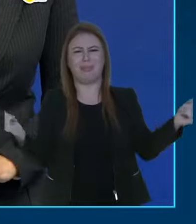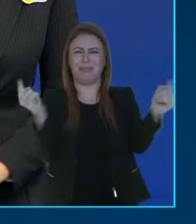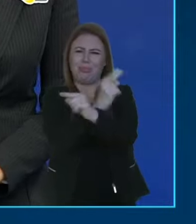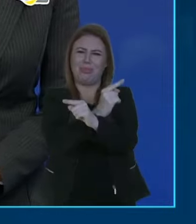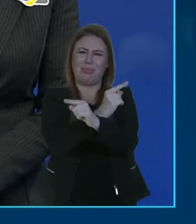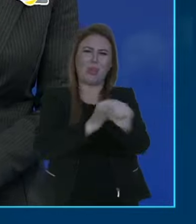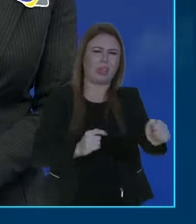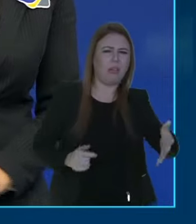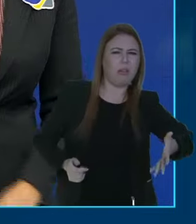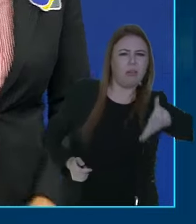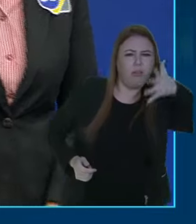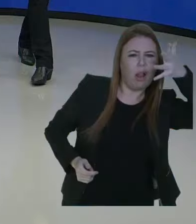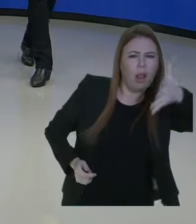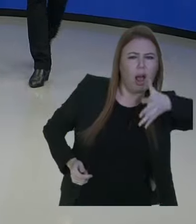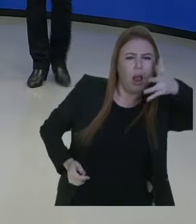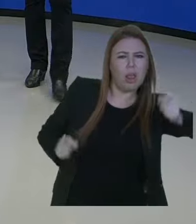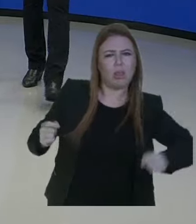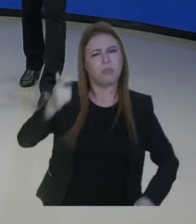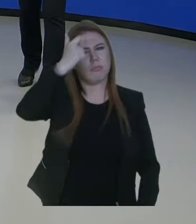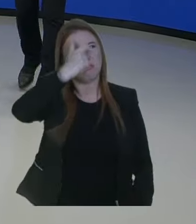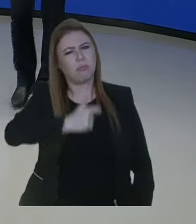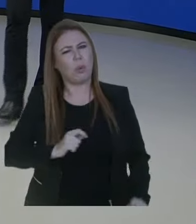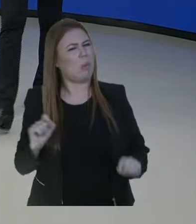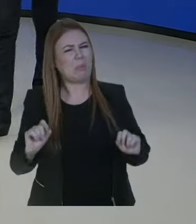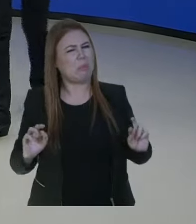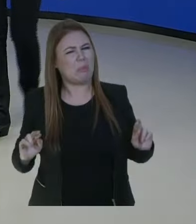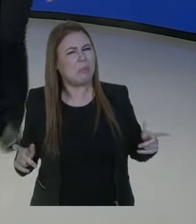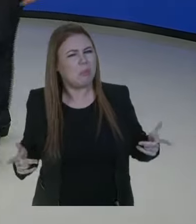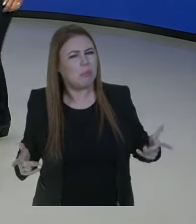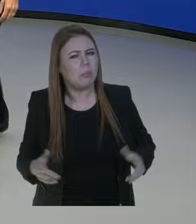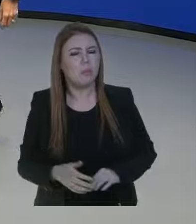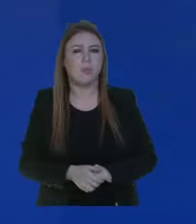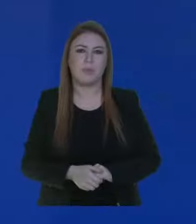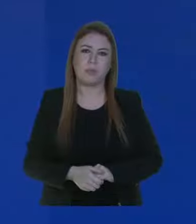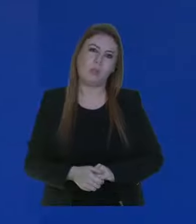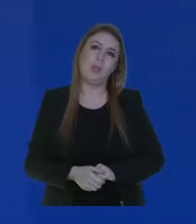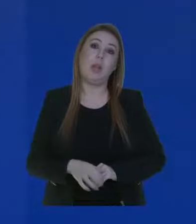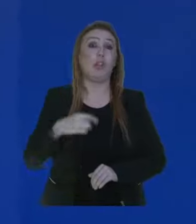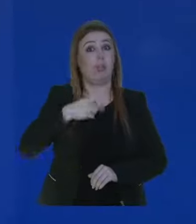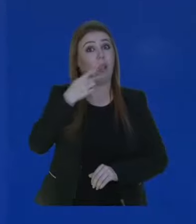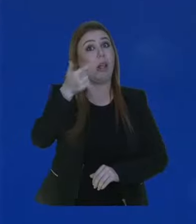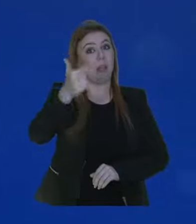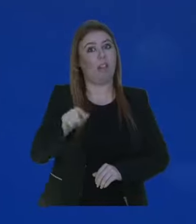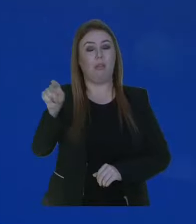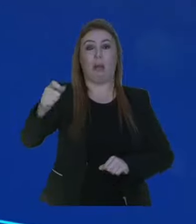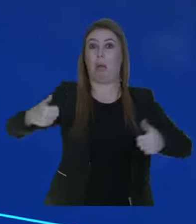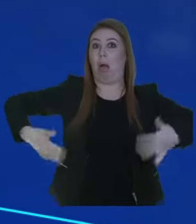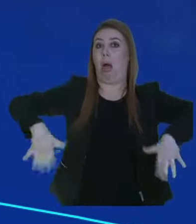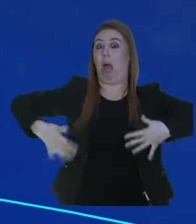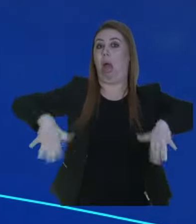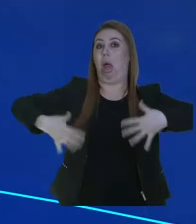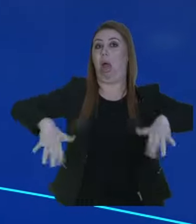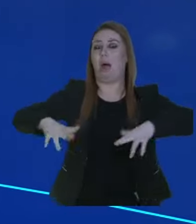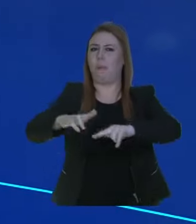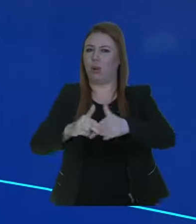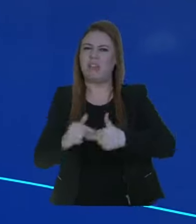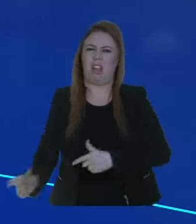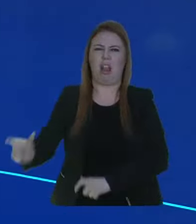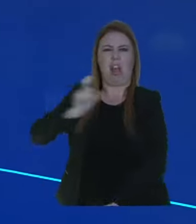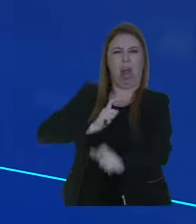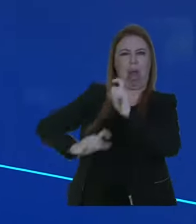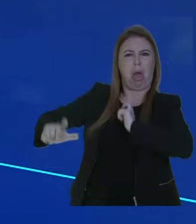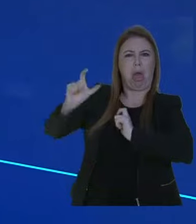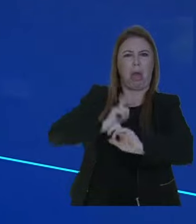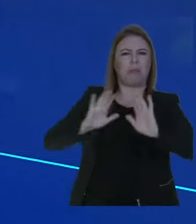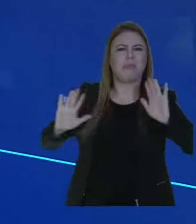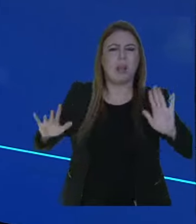falar e o ser. Bem, eu vou de novo falar. O candidato está desesperado e é por isso que ele fica de ataque. Já fez isso no outro debate, nós